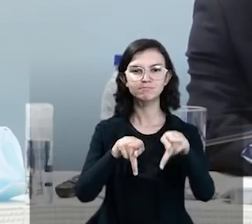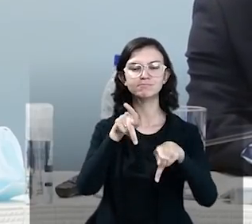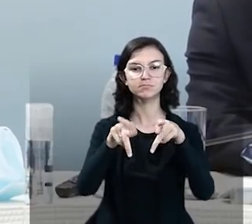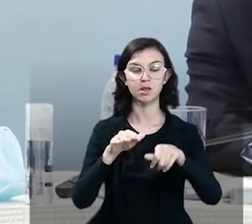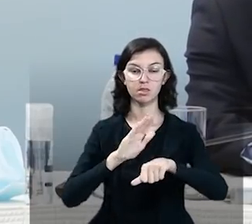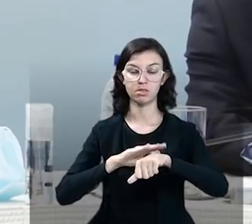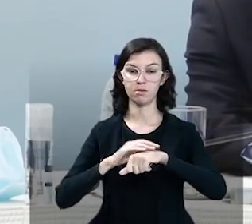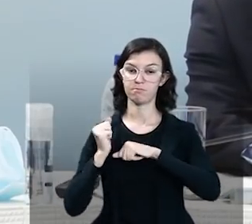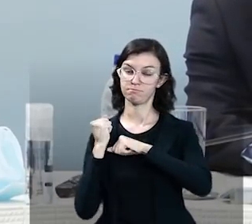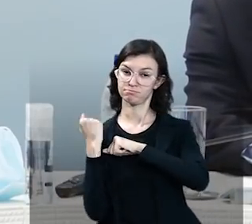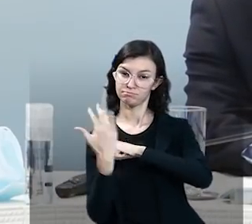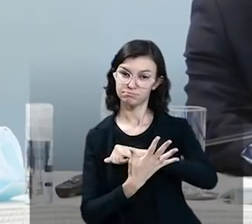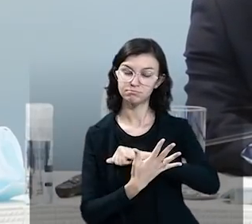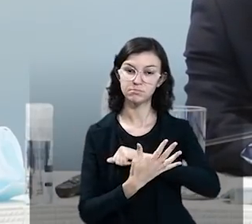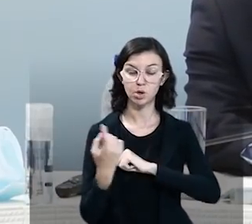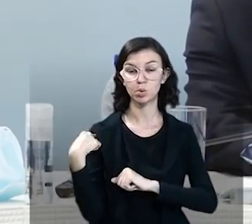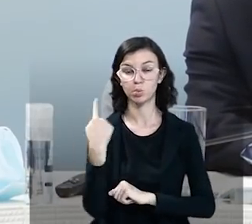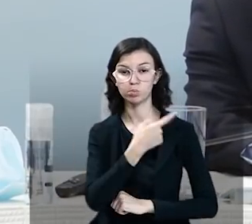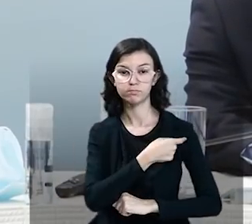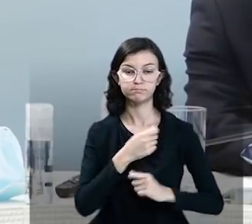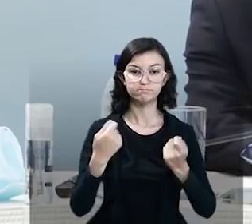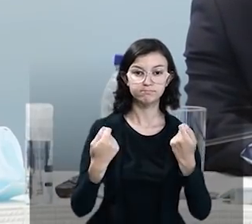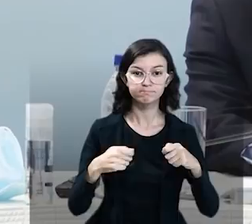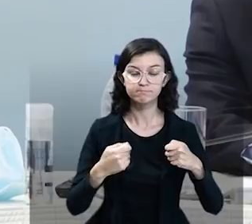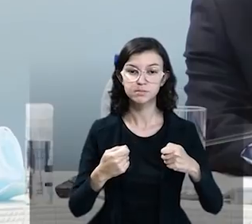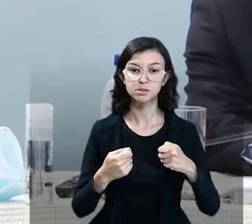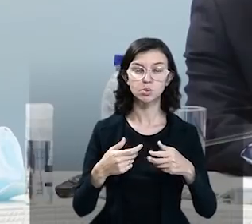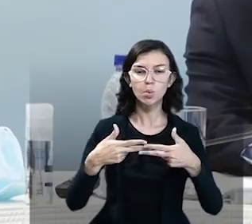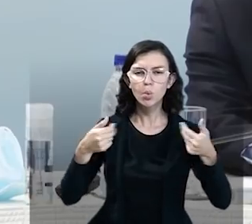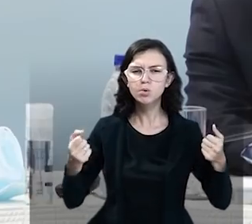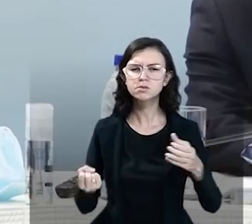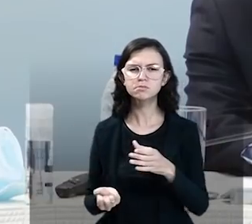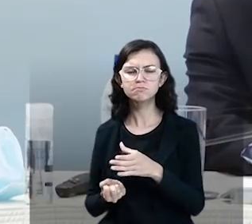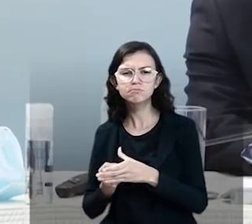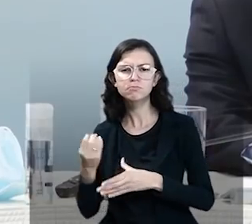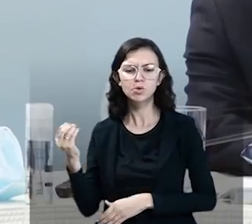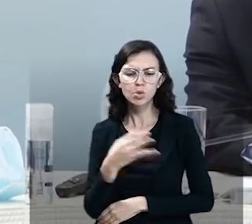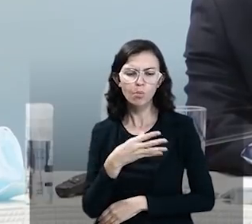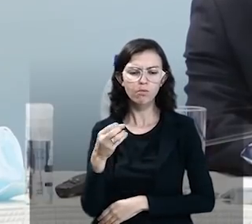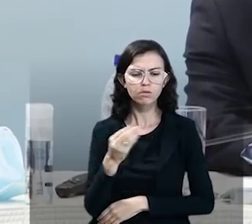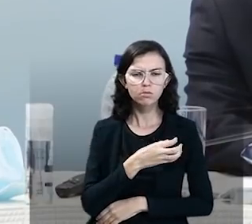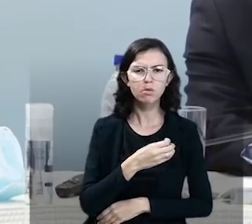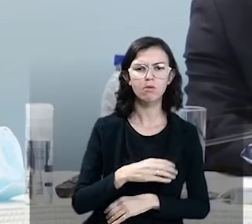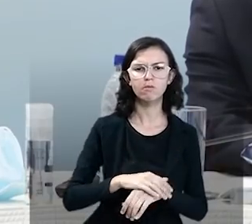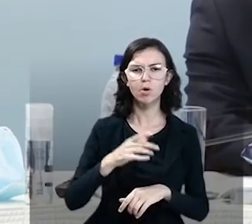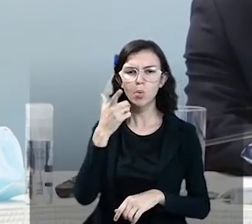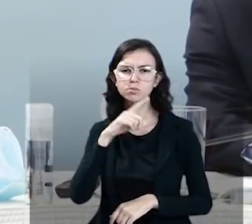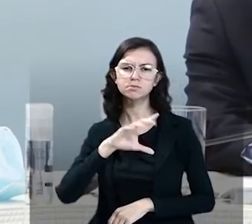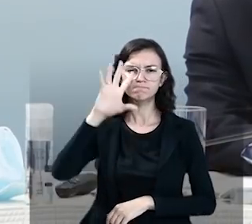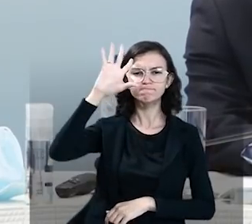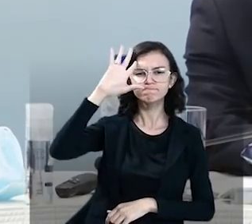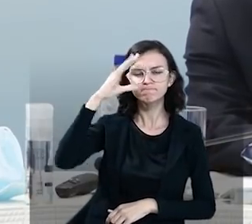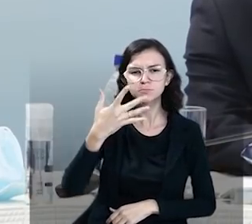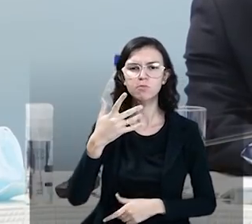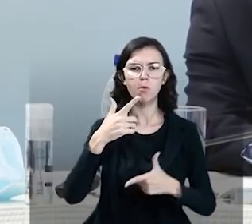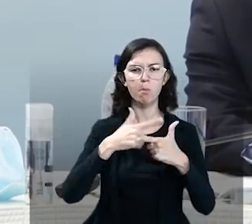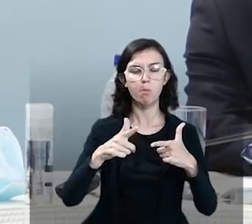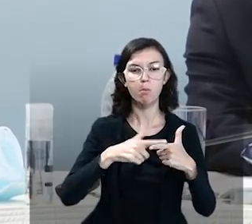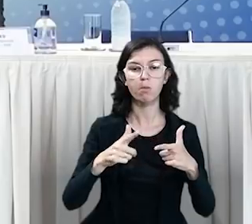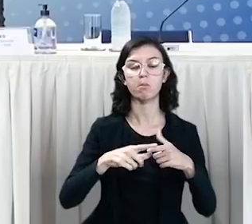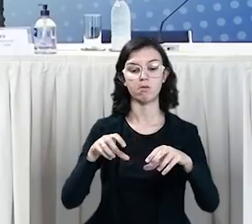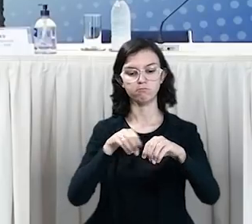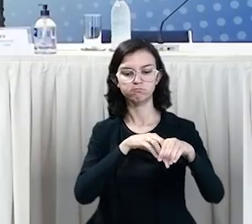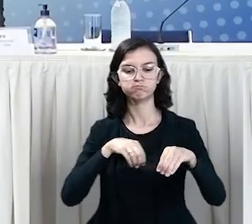pandemia, onde nós precisamos inovar e pensar soluções que tragam para a educação brasileira